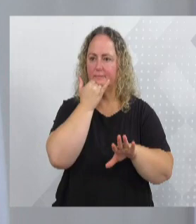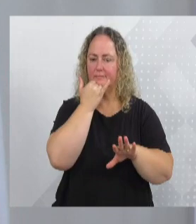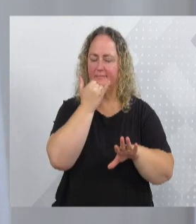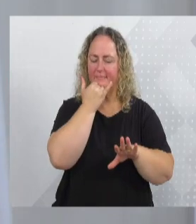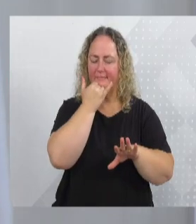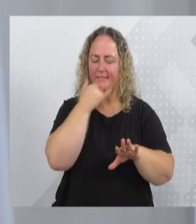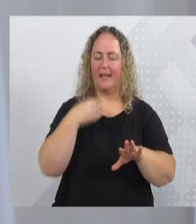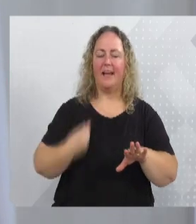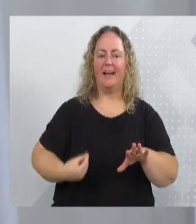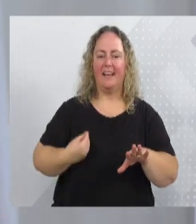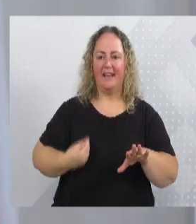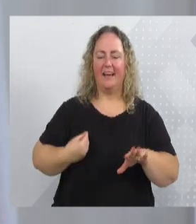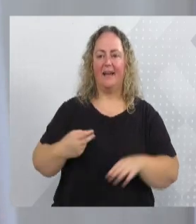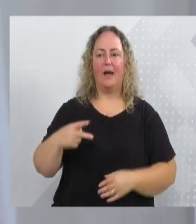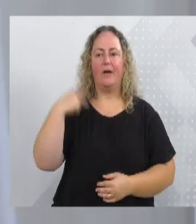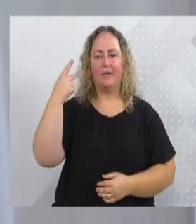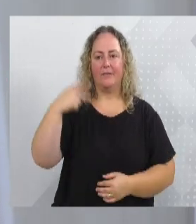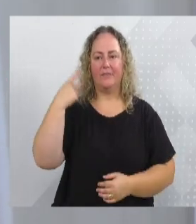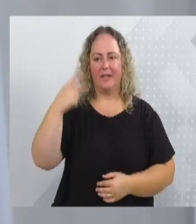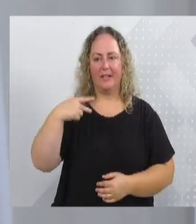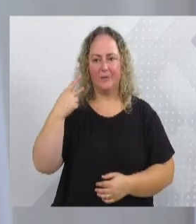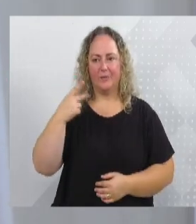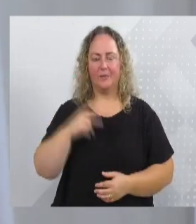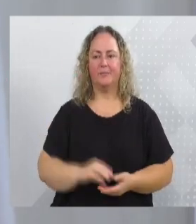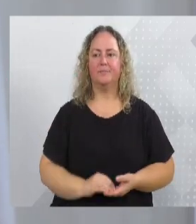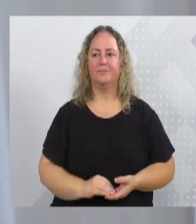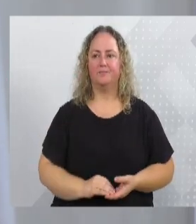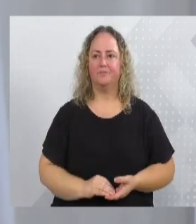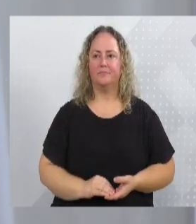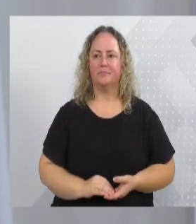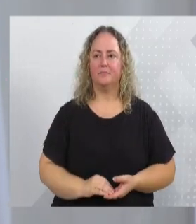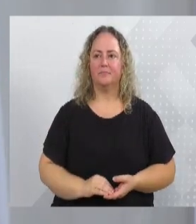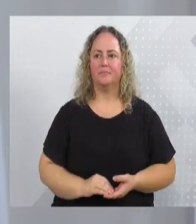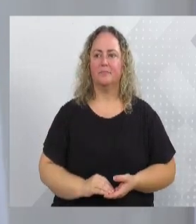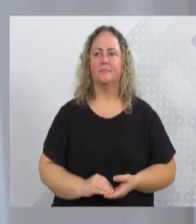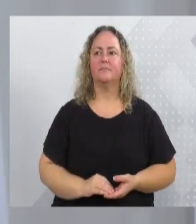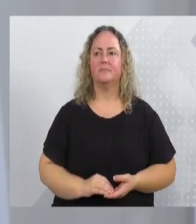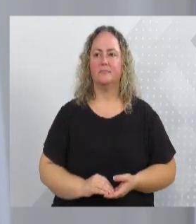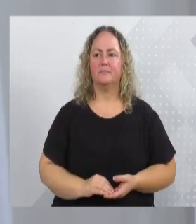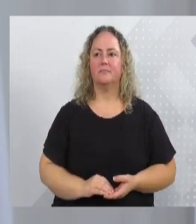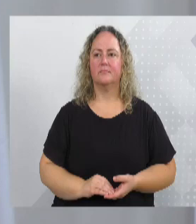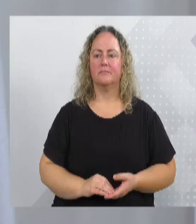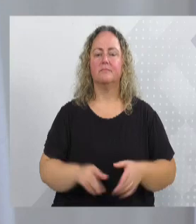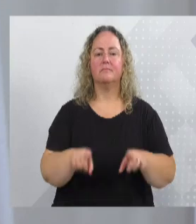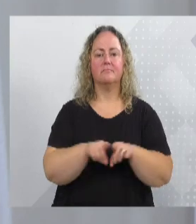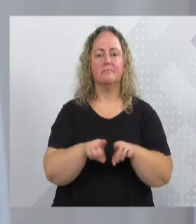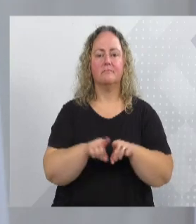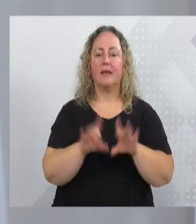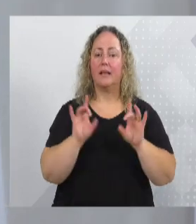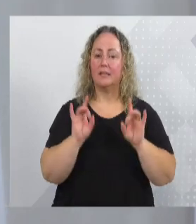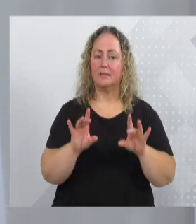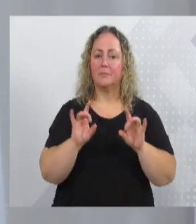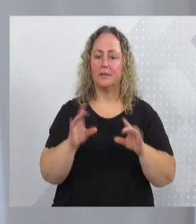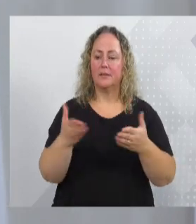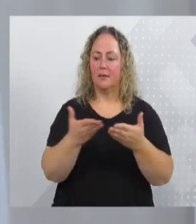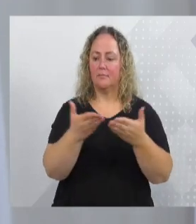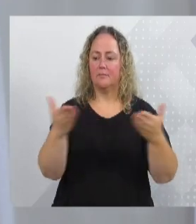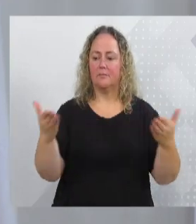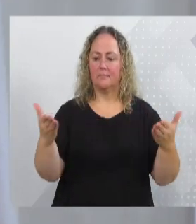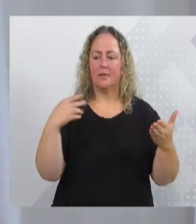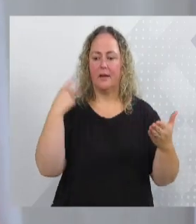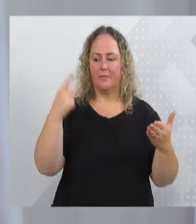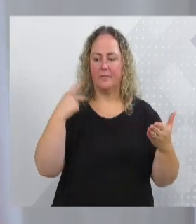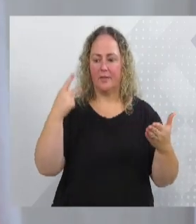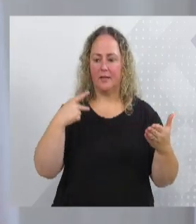estou vereador nessa casa. E quero agradecer de forma especial a cada um dos vereadores